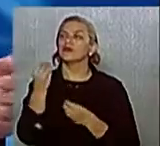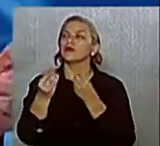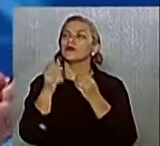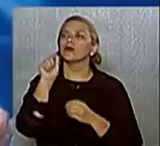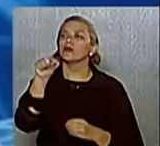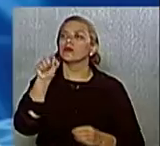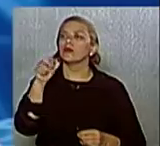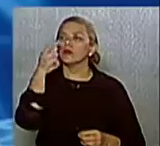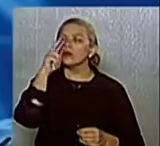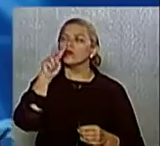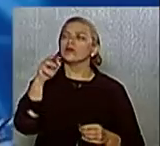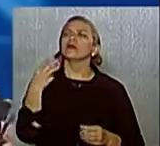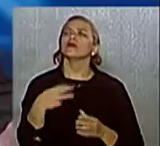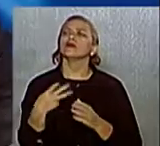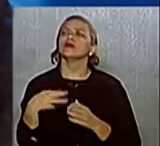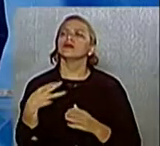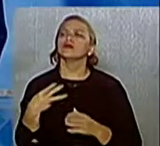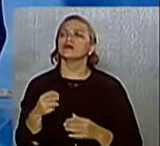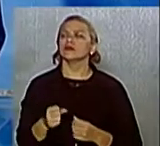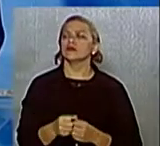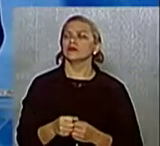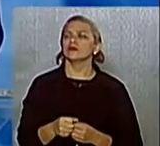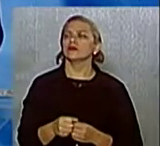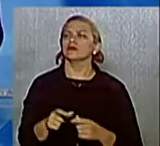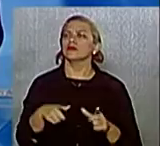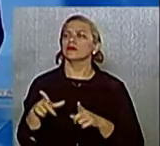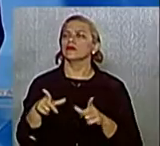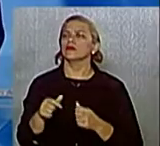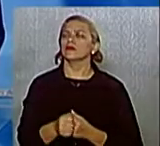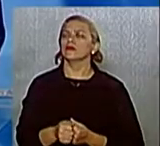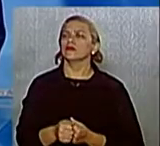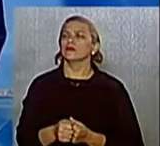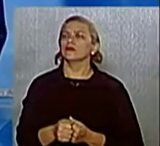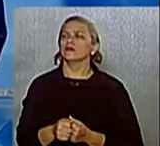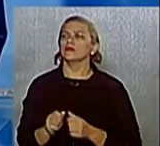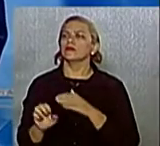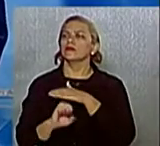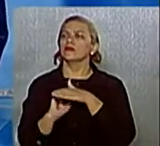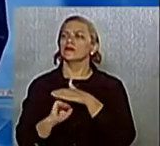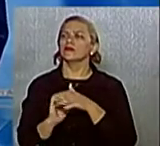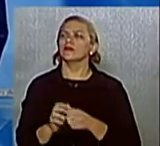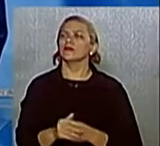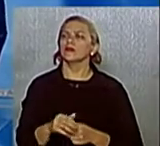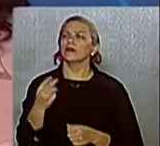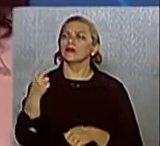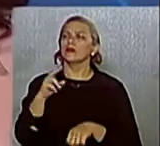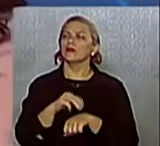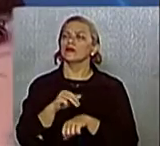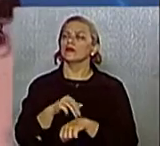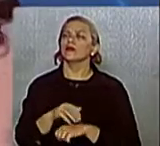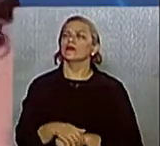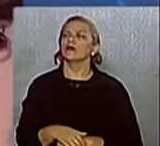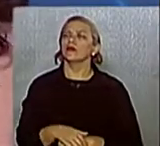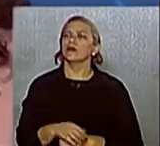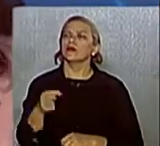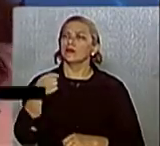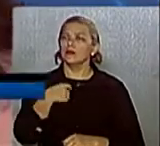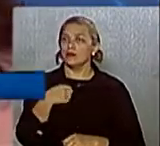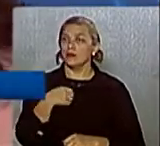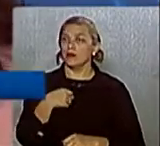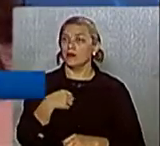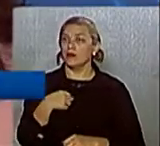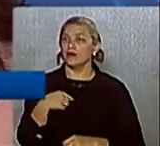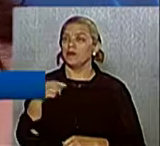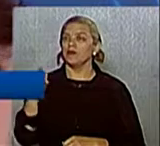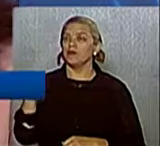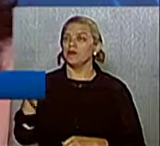serviços na administração municipal? Dois minutos para a resposta da candidata Tânia Araújo. Bom, eu como boa petista, eu